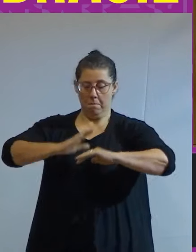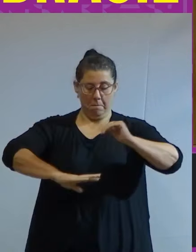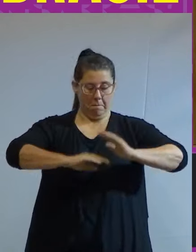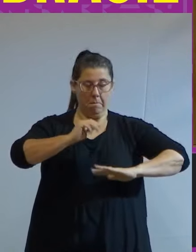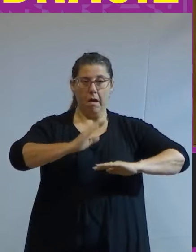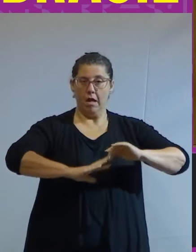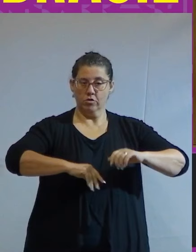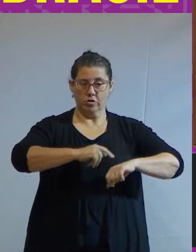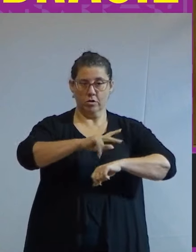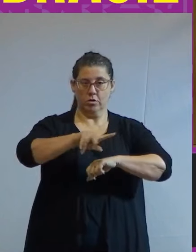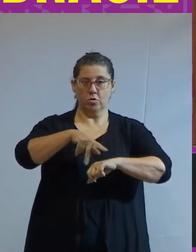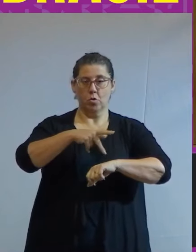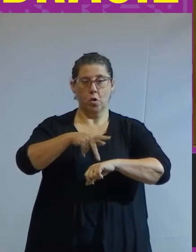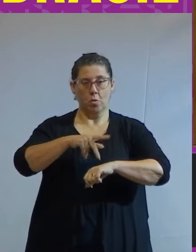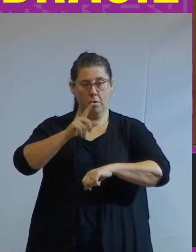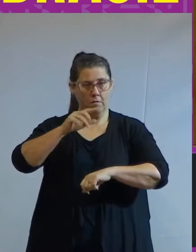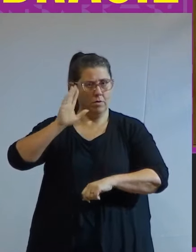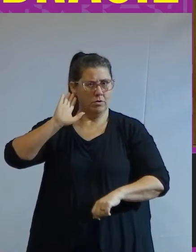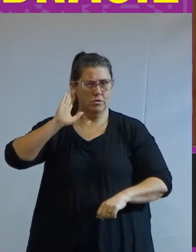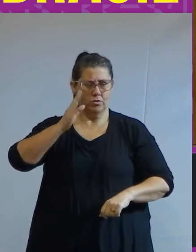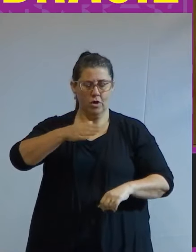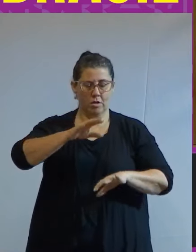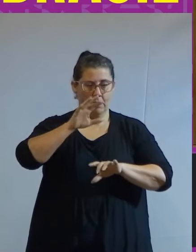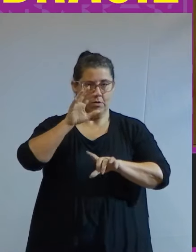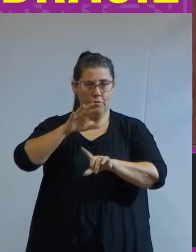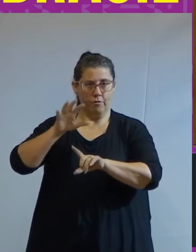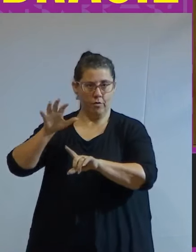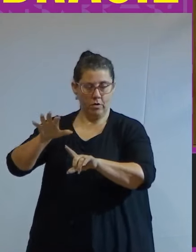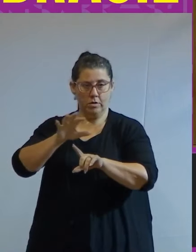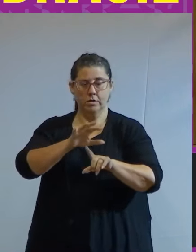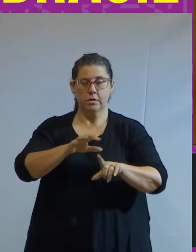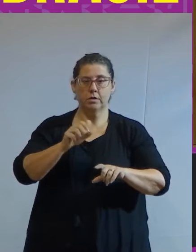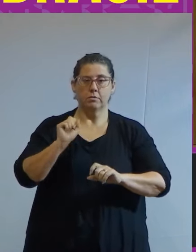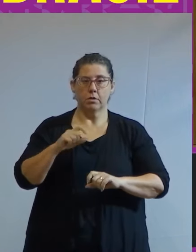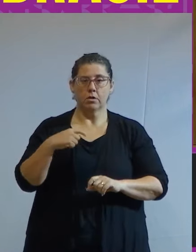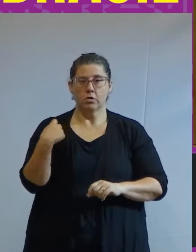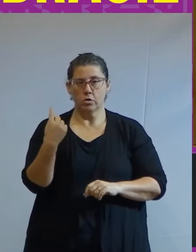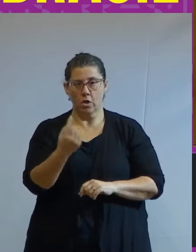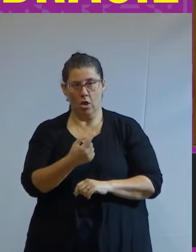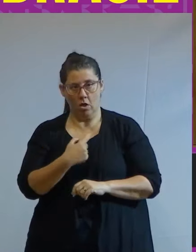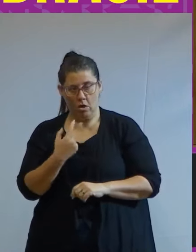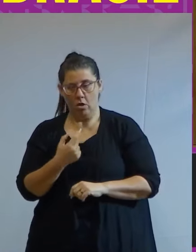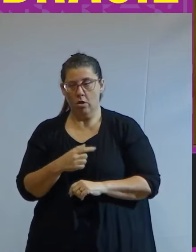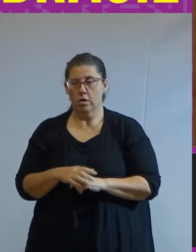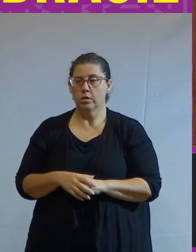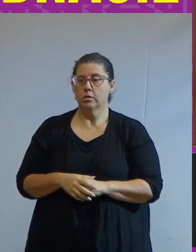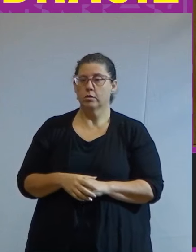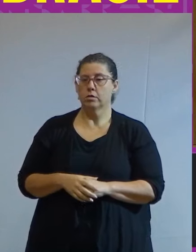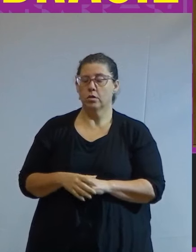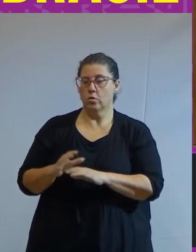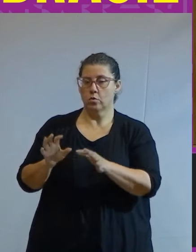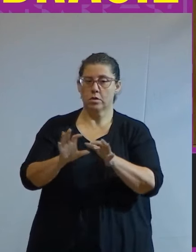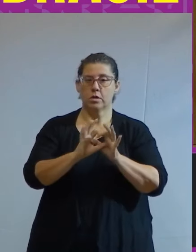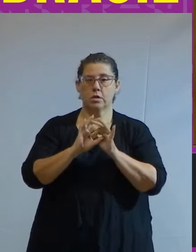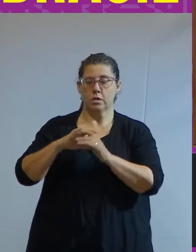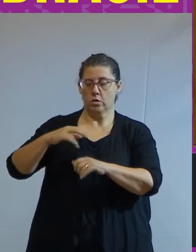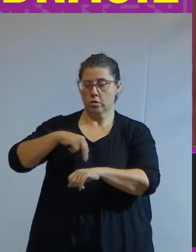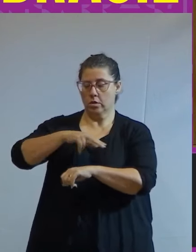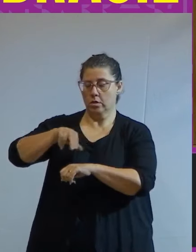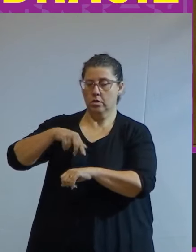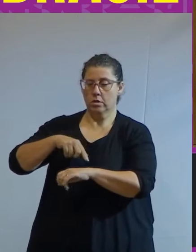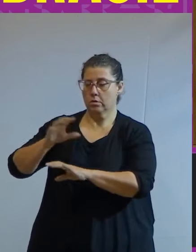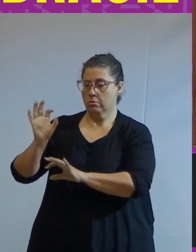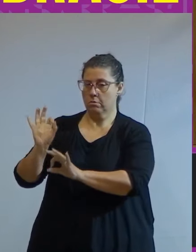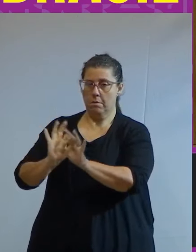Estado que teria sido diretamente influenciado pelo fato de nossa unidade nacional ter sido